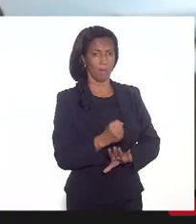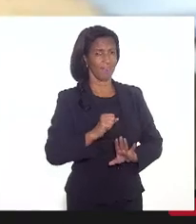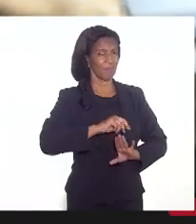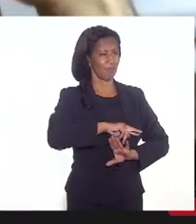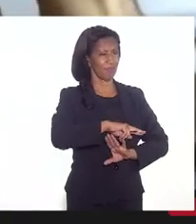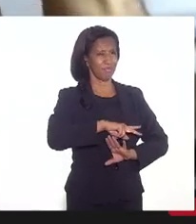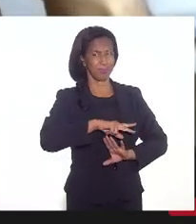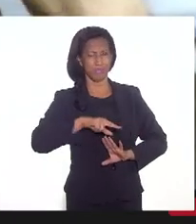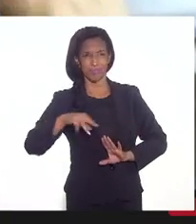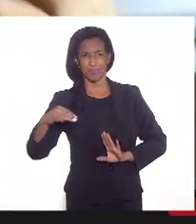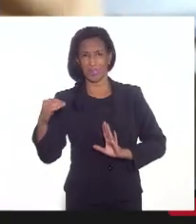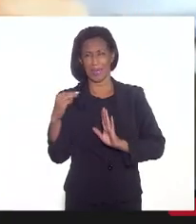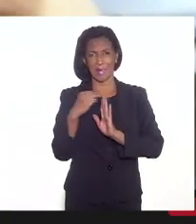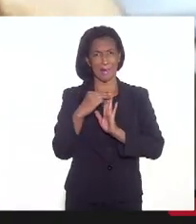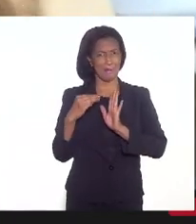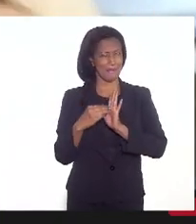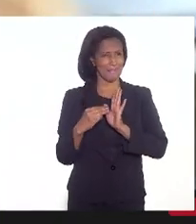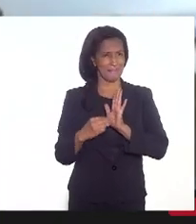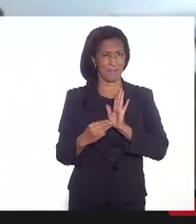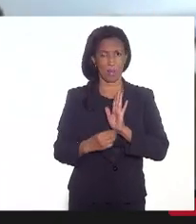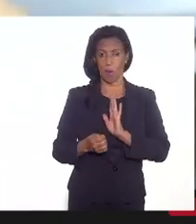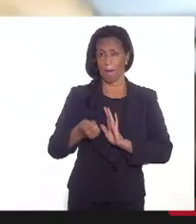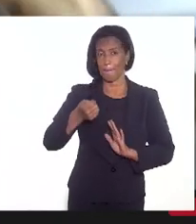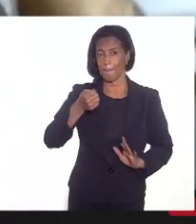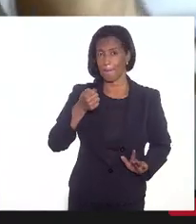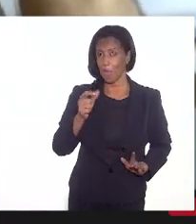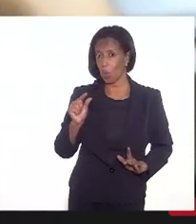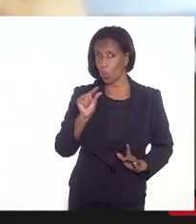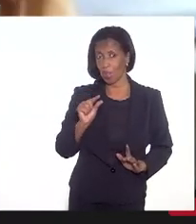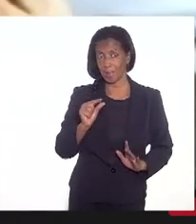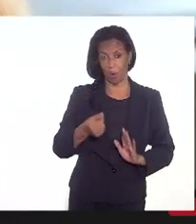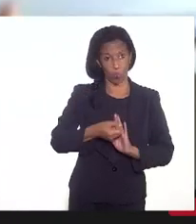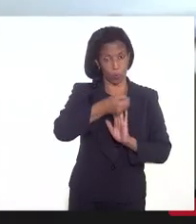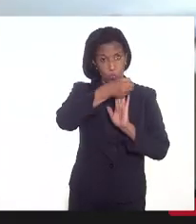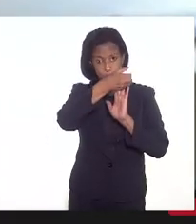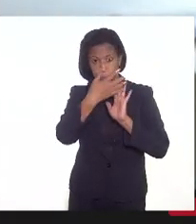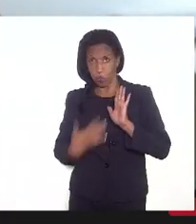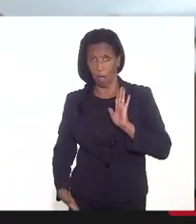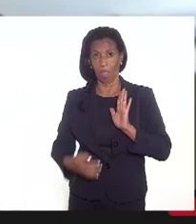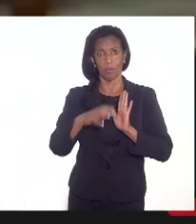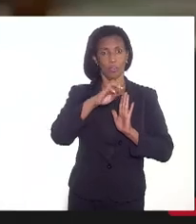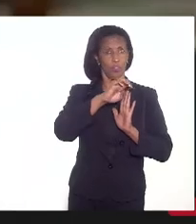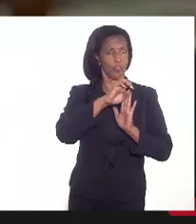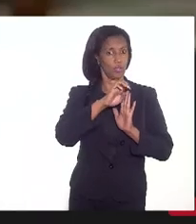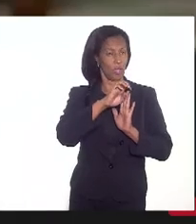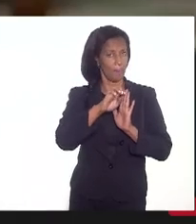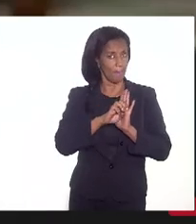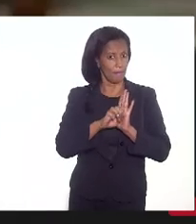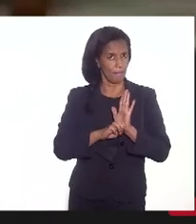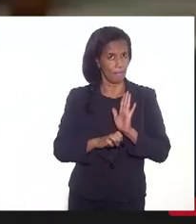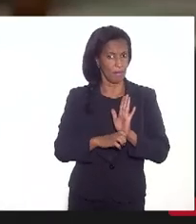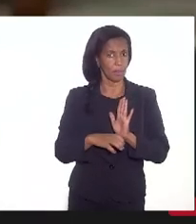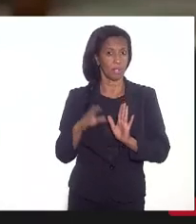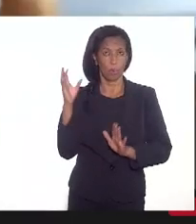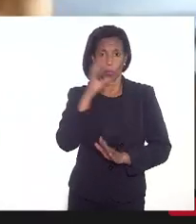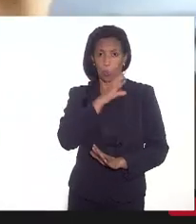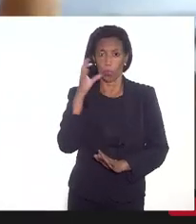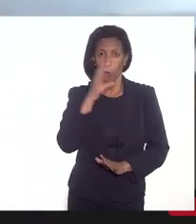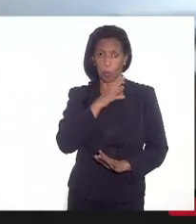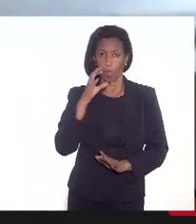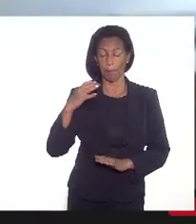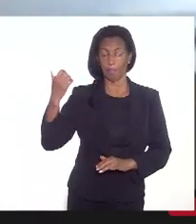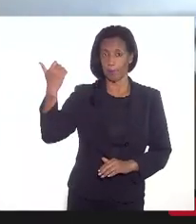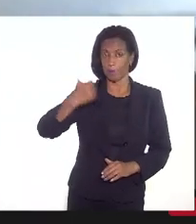dezenas de emendas, não é poucas emendas, dezenas de emendas. Perfeito. Então, tem que acelerar essa questão.